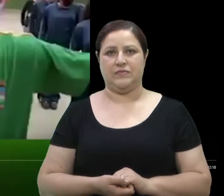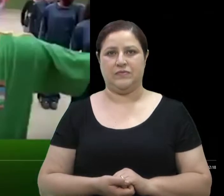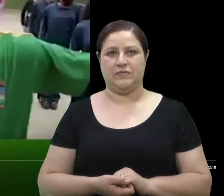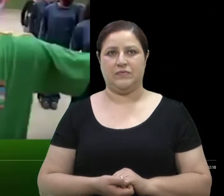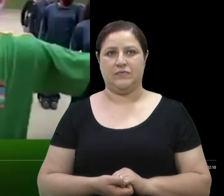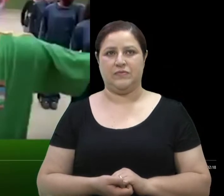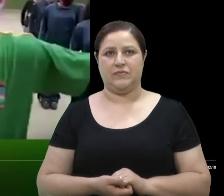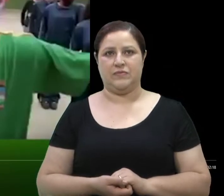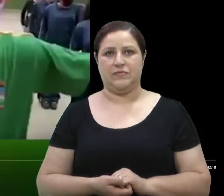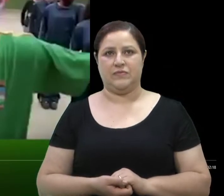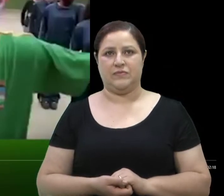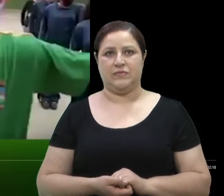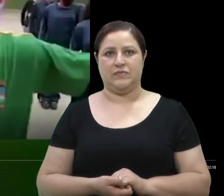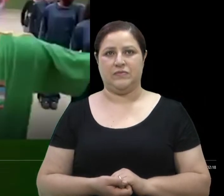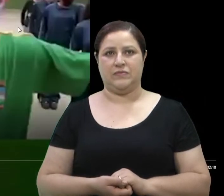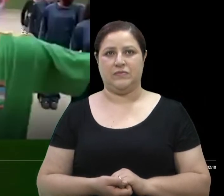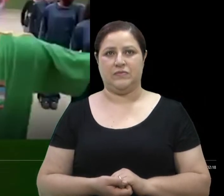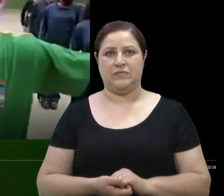Ah, daqui um pouco está reto.